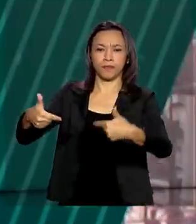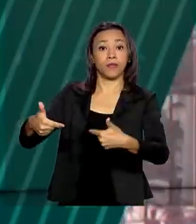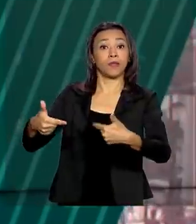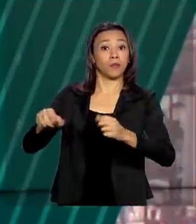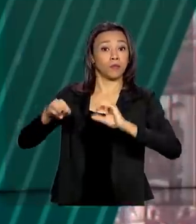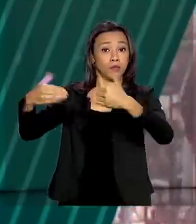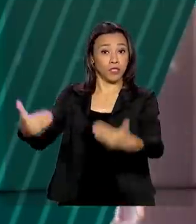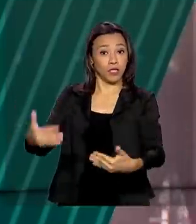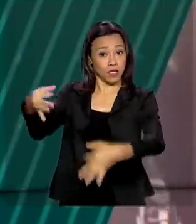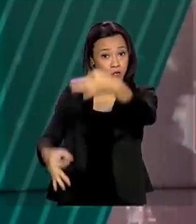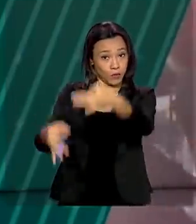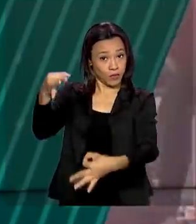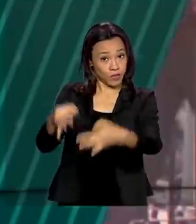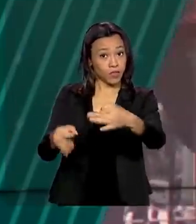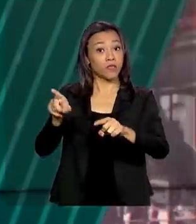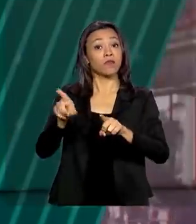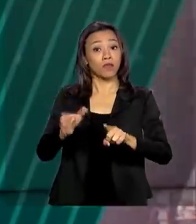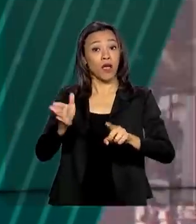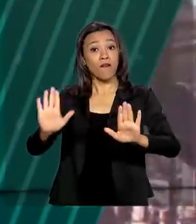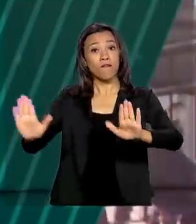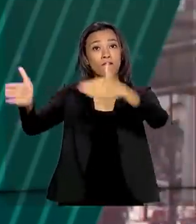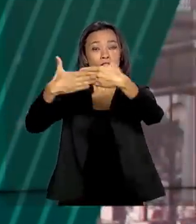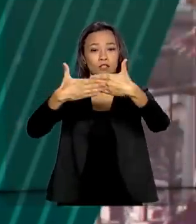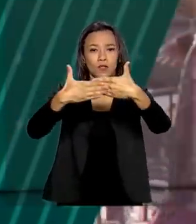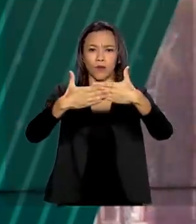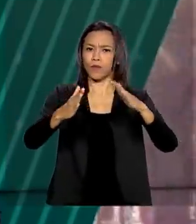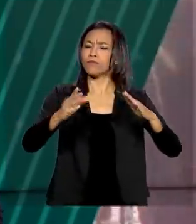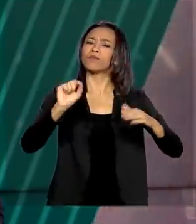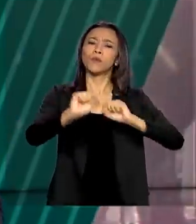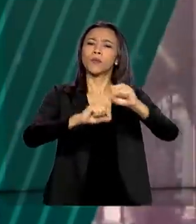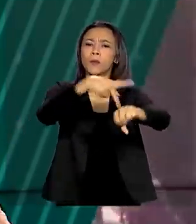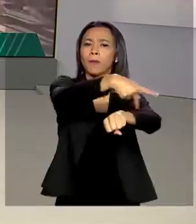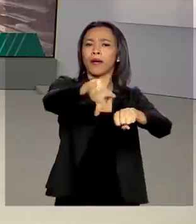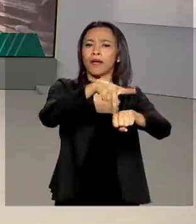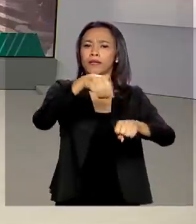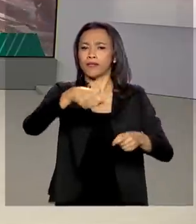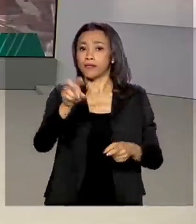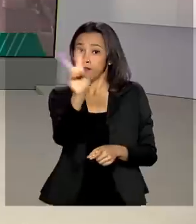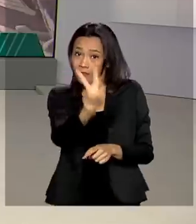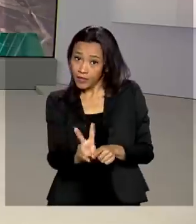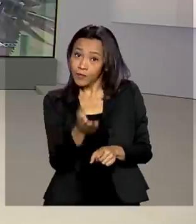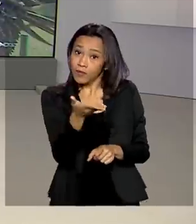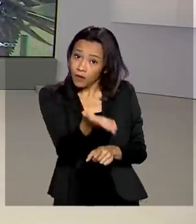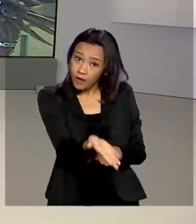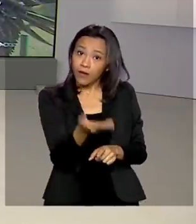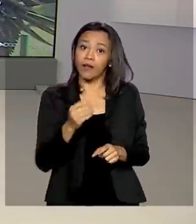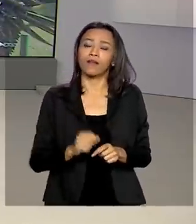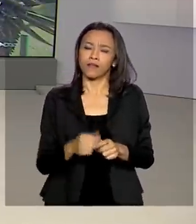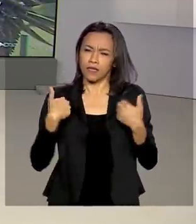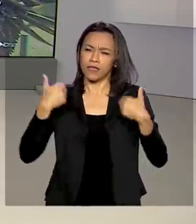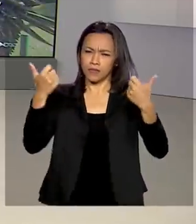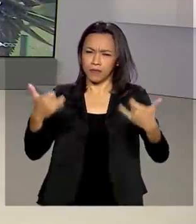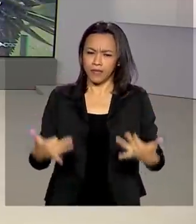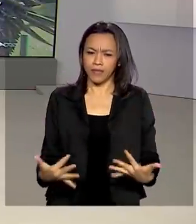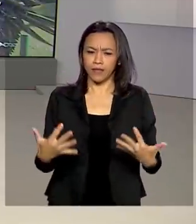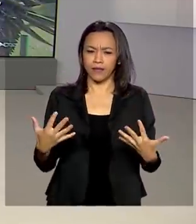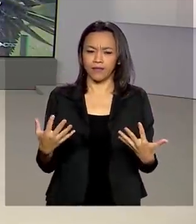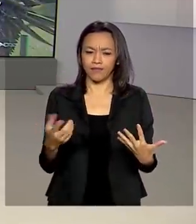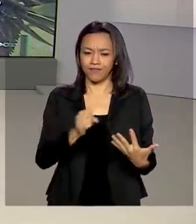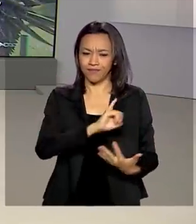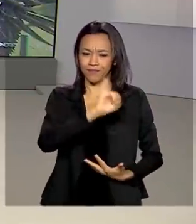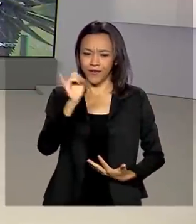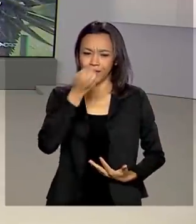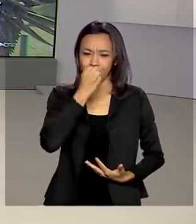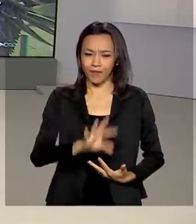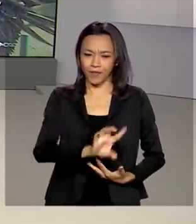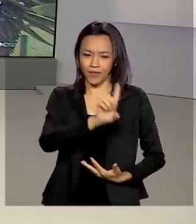prorrogou o fechamento da fronteira terrestre com a Venezuela. A repórter Selma Dias explica pra gente agora. Oi, Selma,